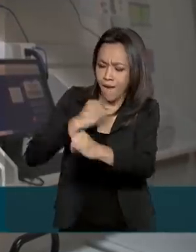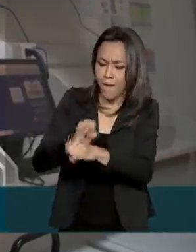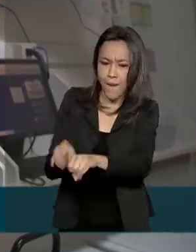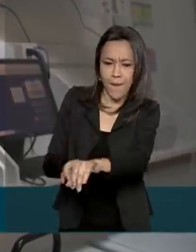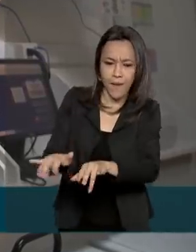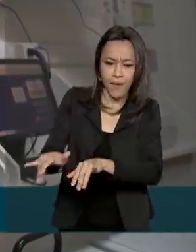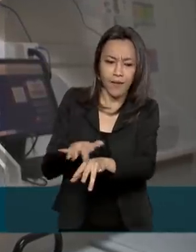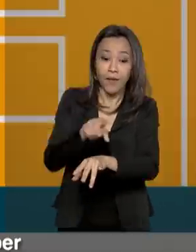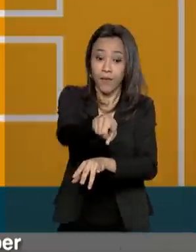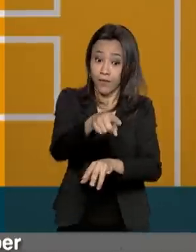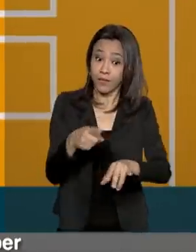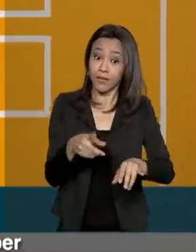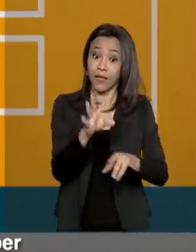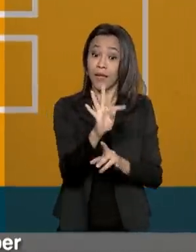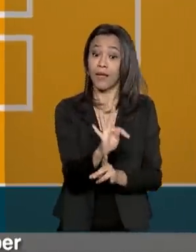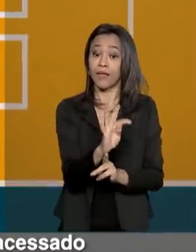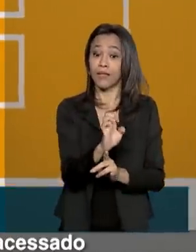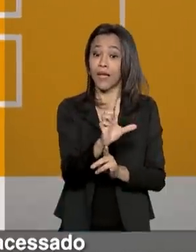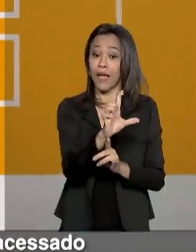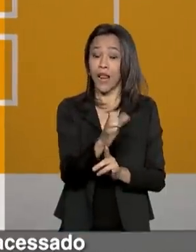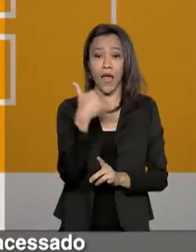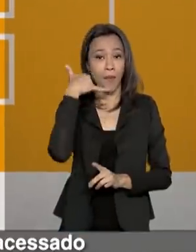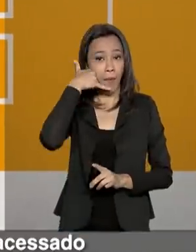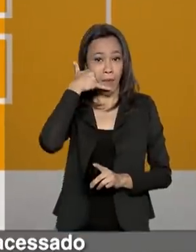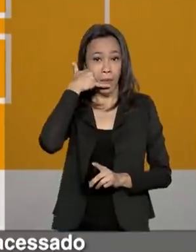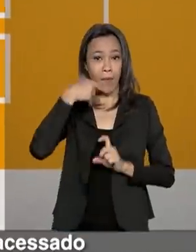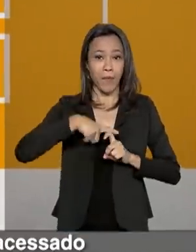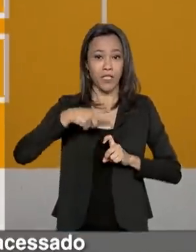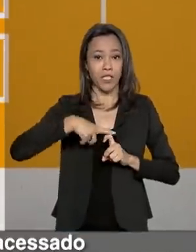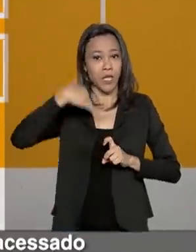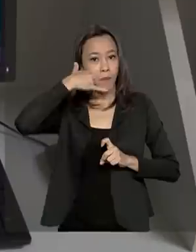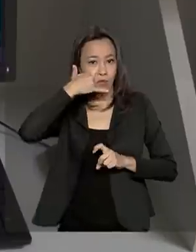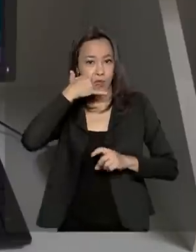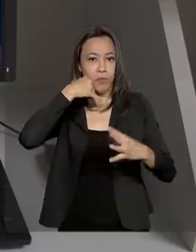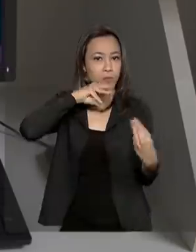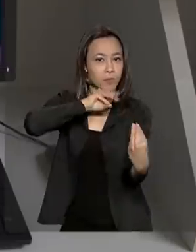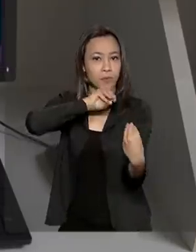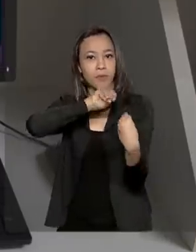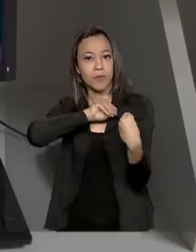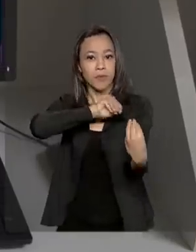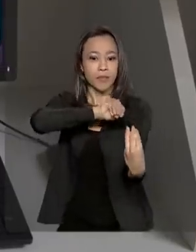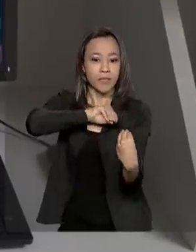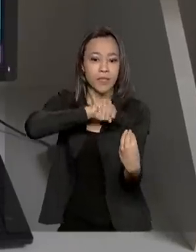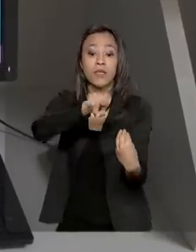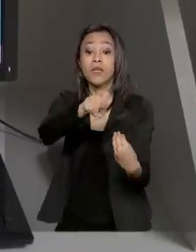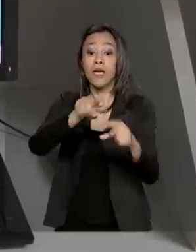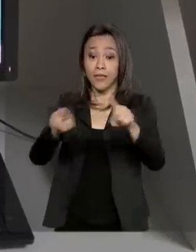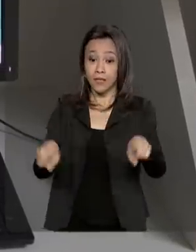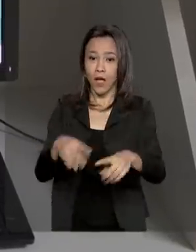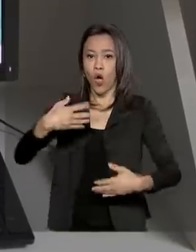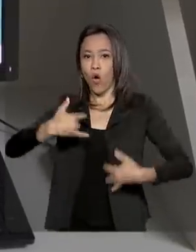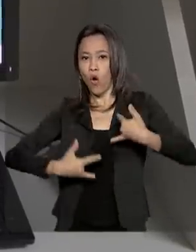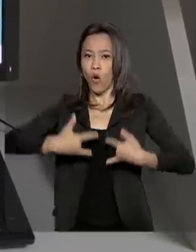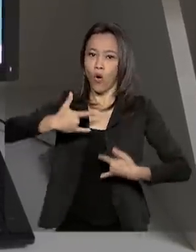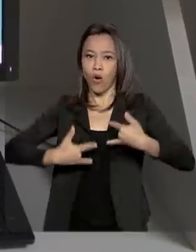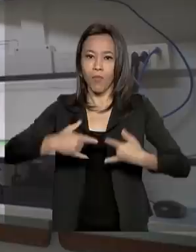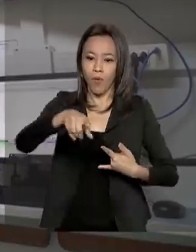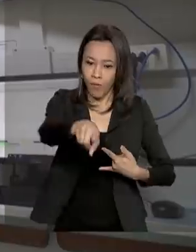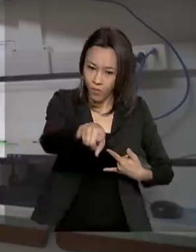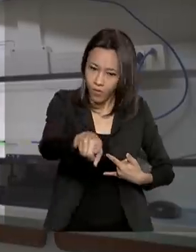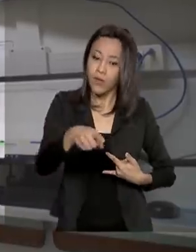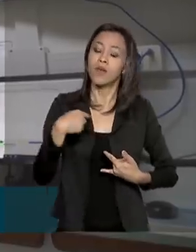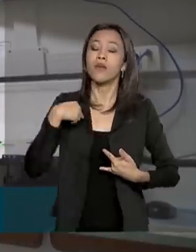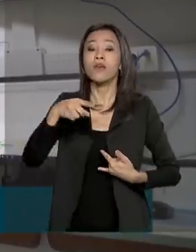estão a telemedicina, em que o paciente pode ser atendido online, e a robô Laura, software de inteligência artificial